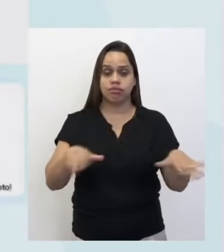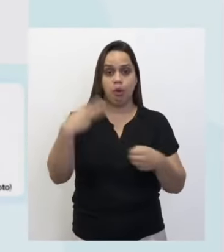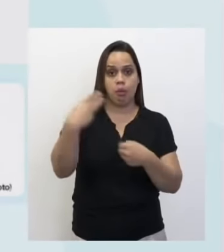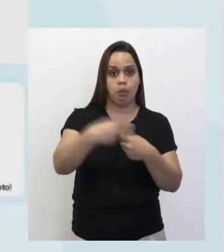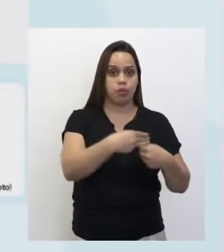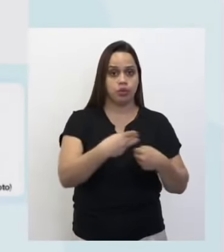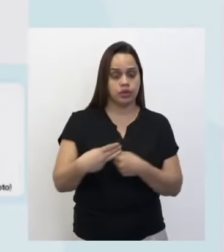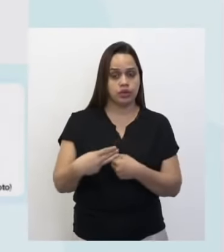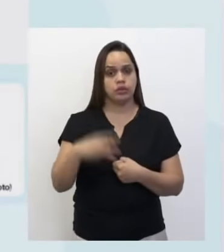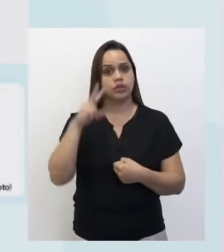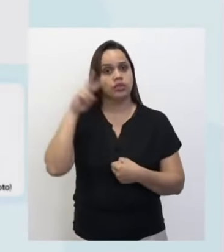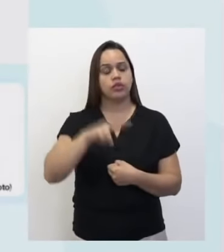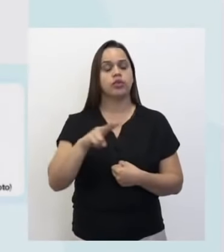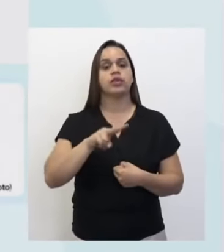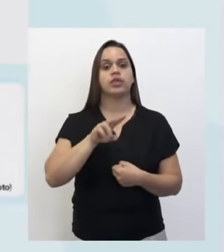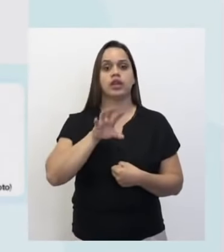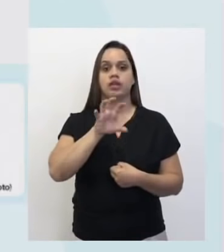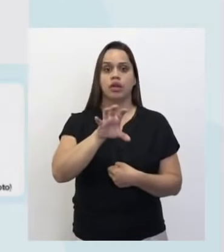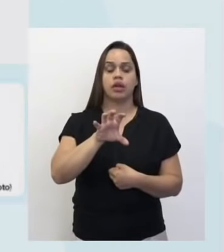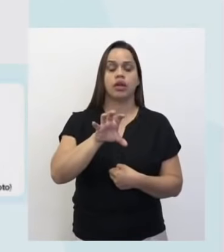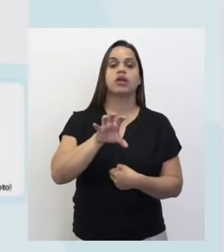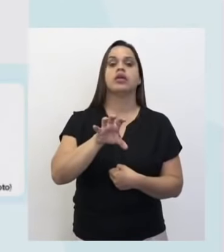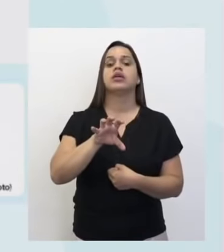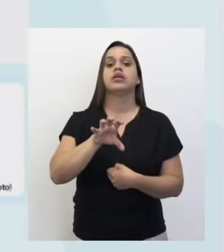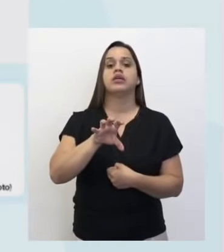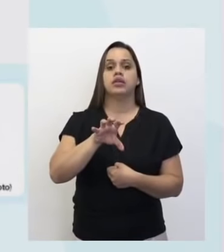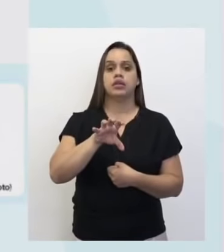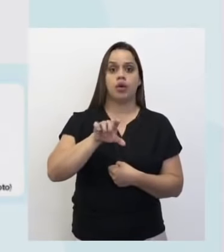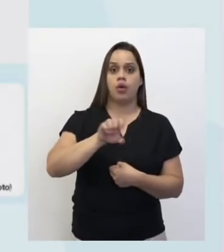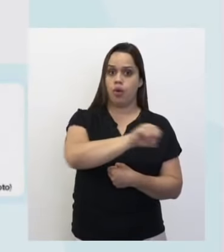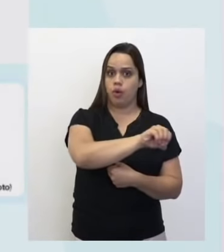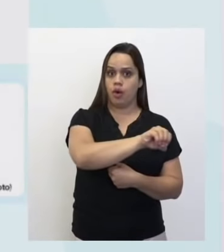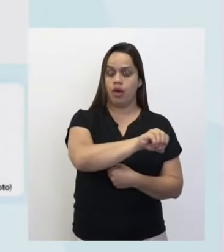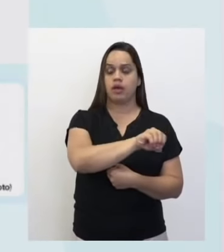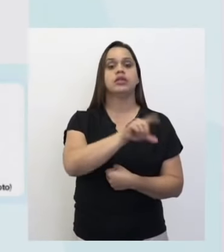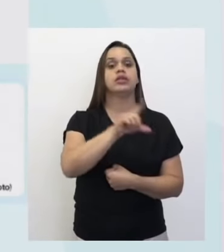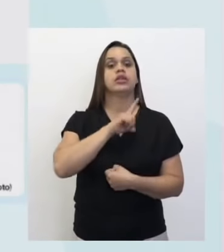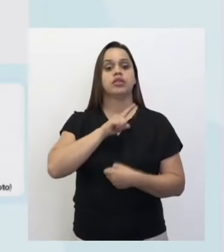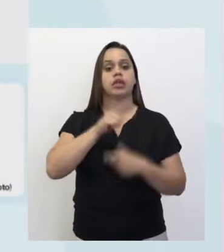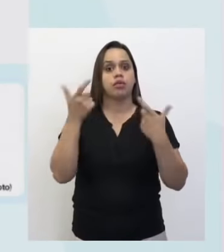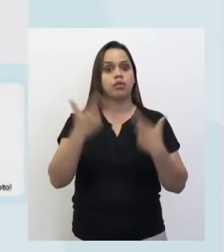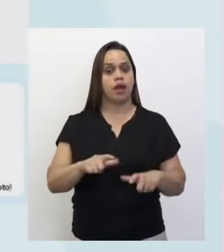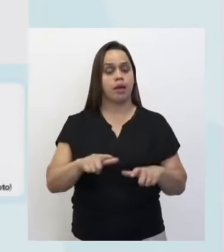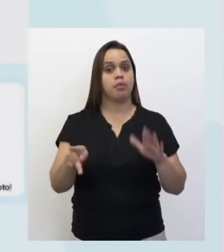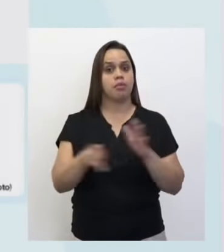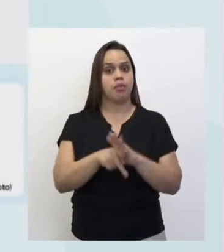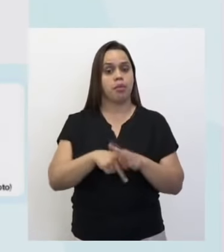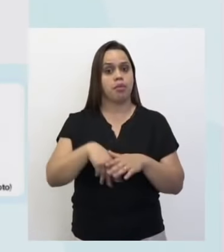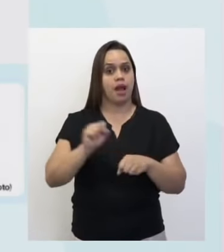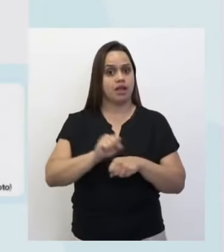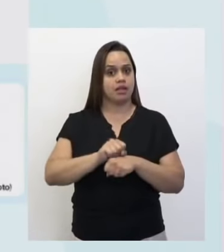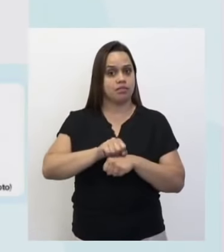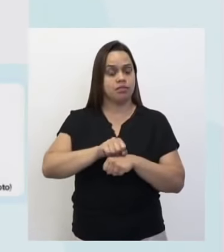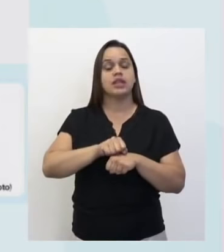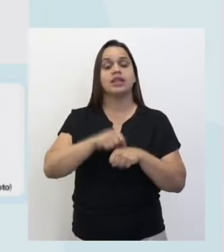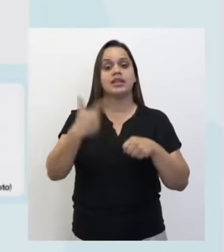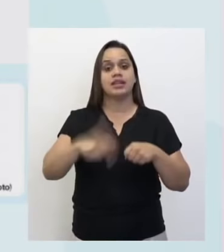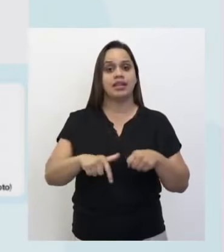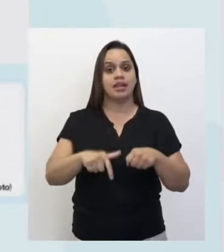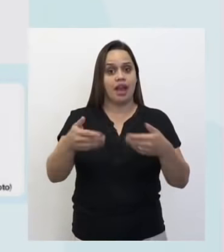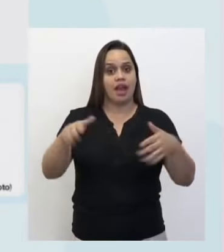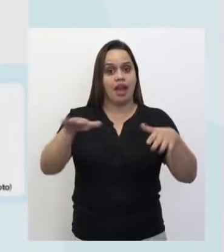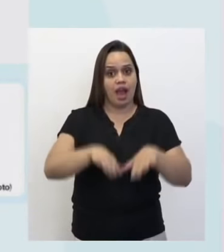observa que a região centro-oeste é a maior região aí de irrigação. Nós temos as outras regiões, mas está bem